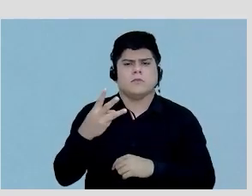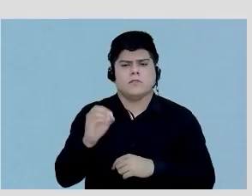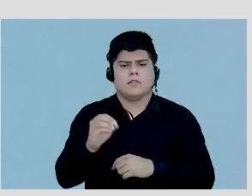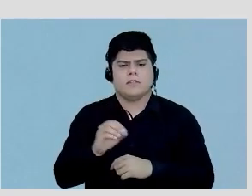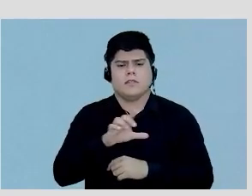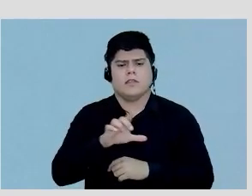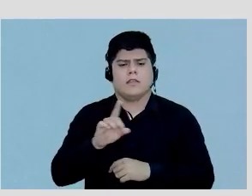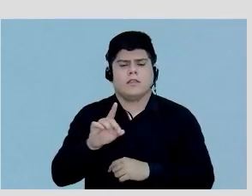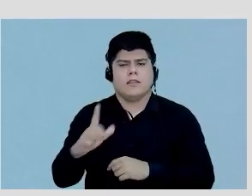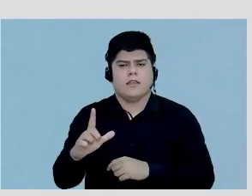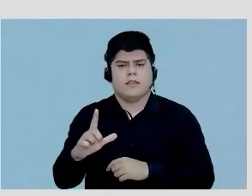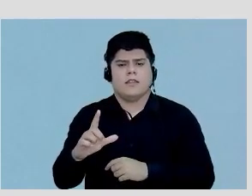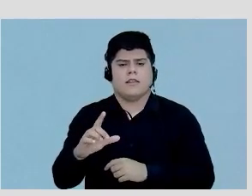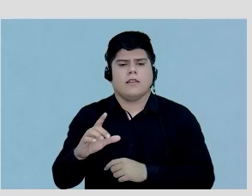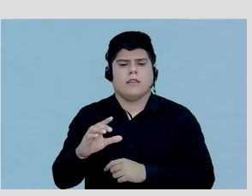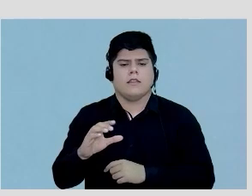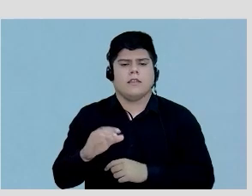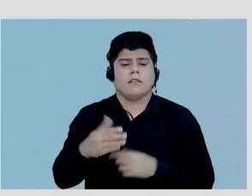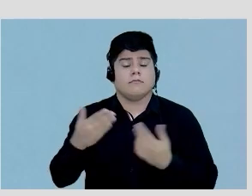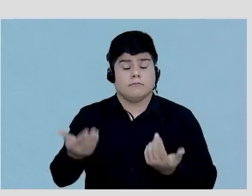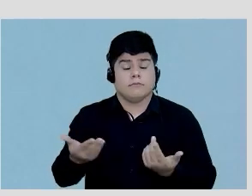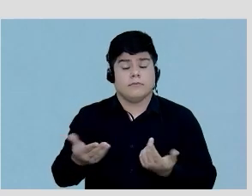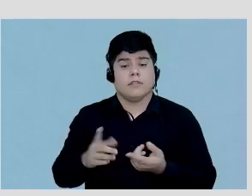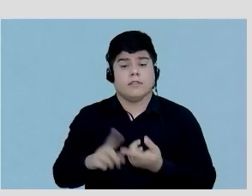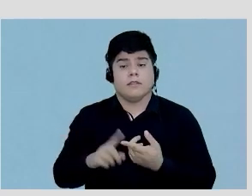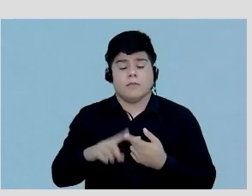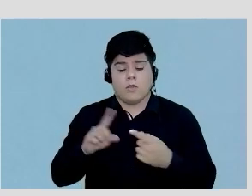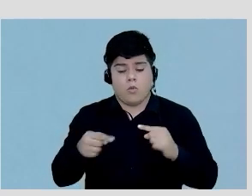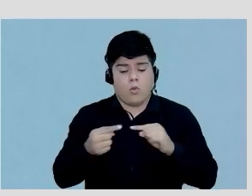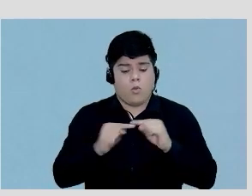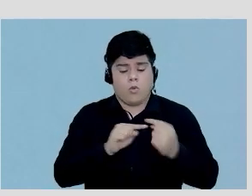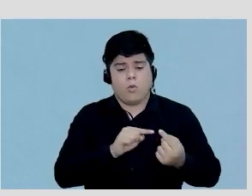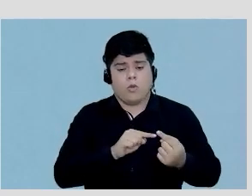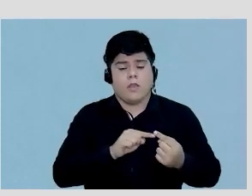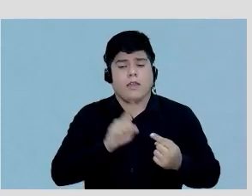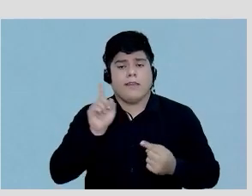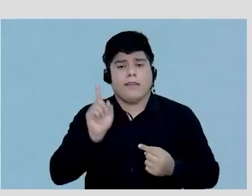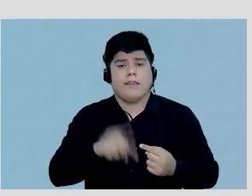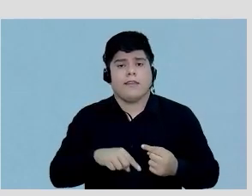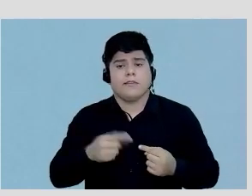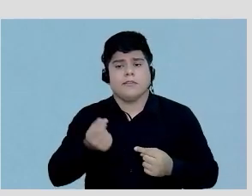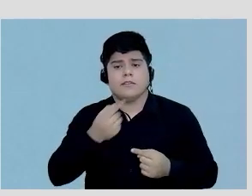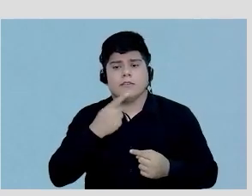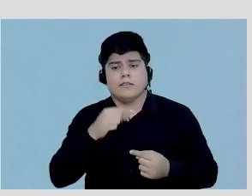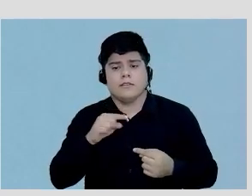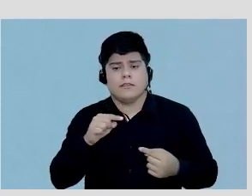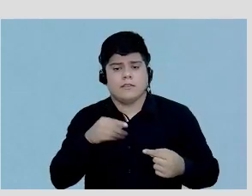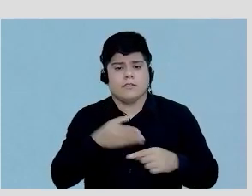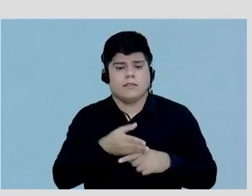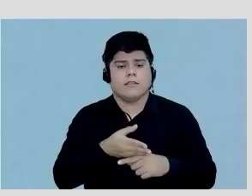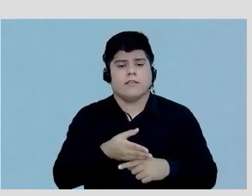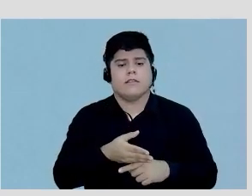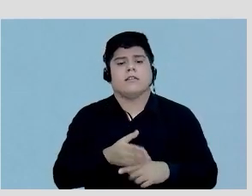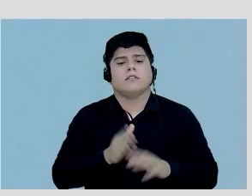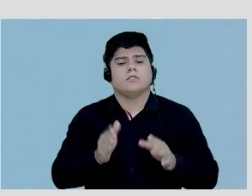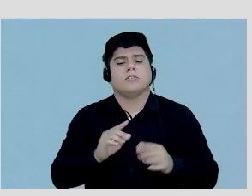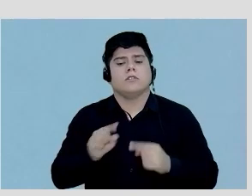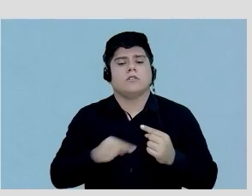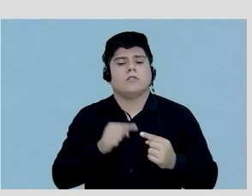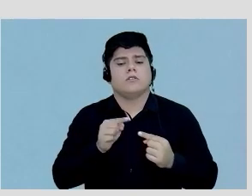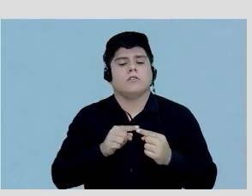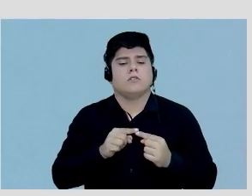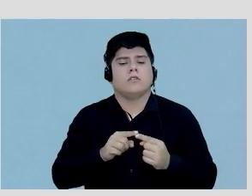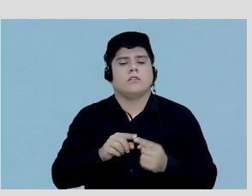LDL colesterol e em combinação com drogas que atuam agora já na função